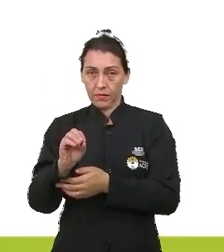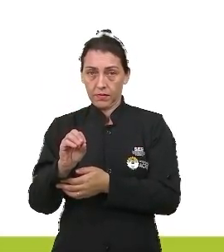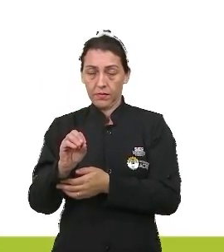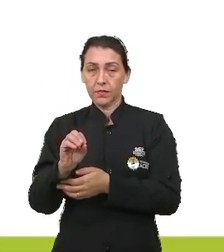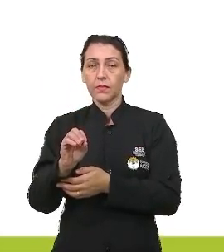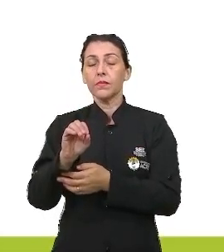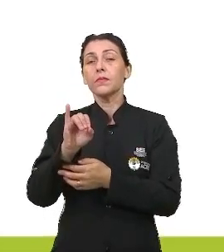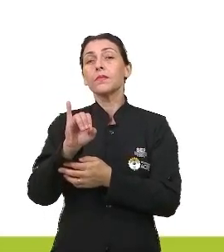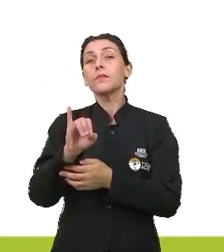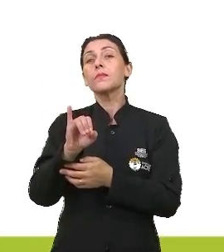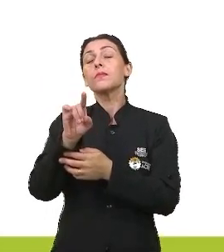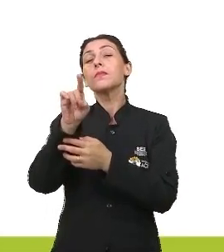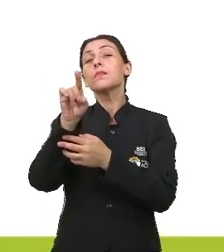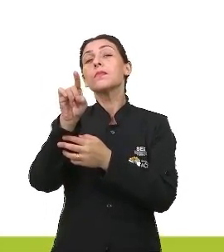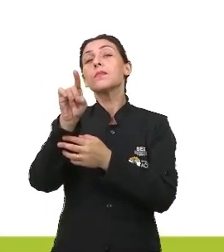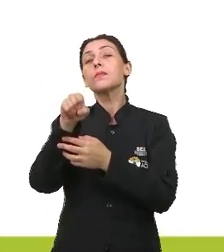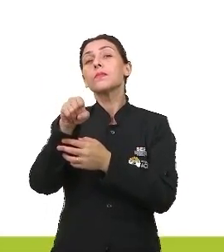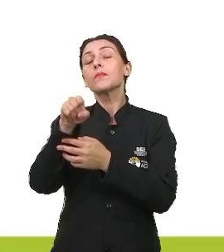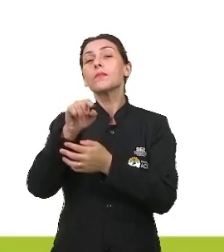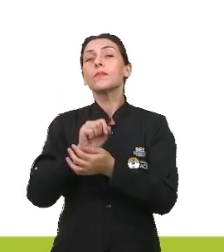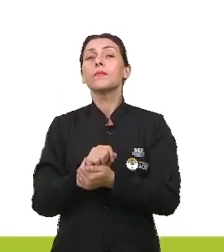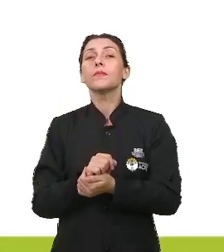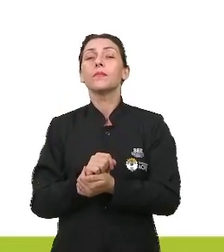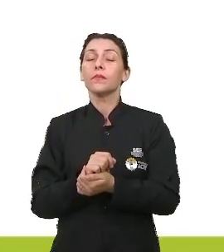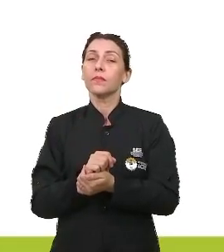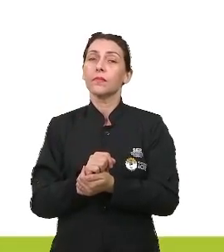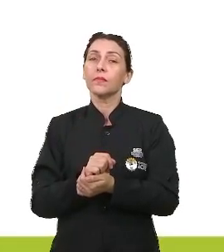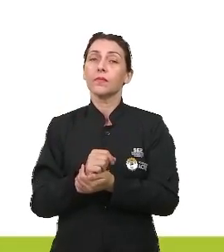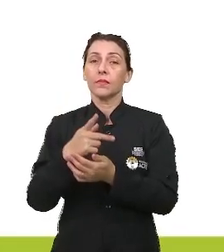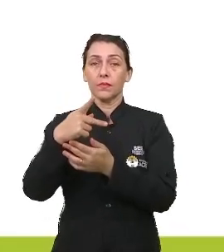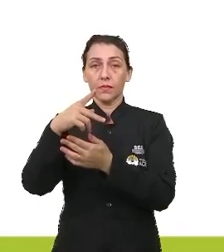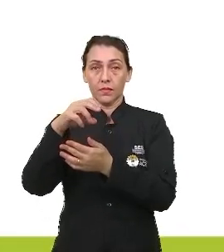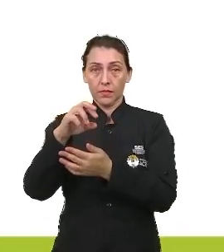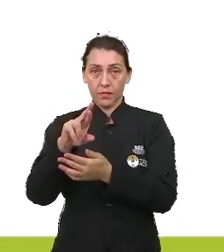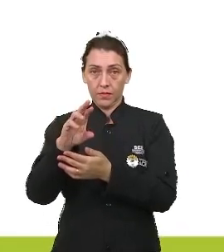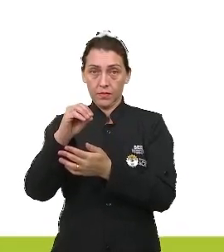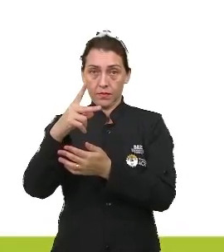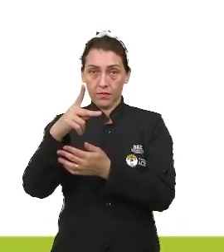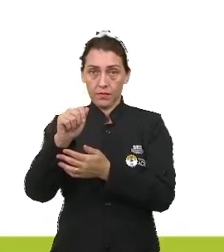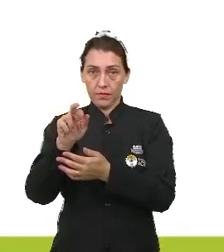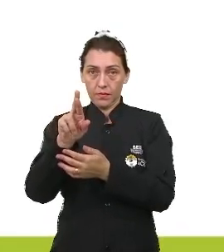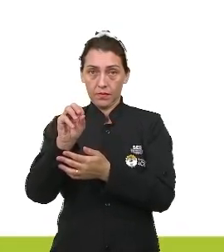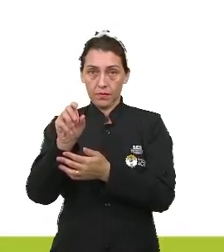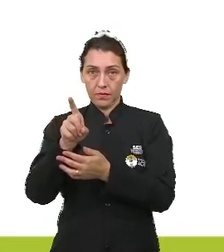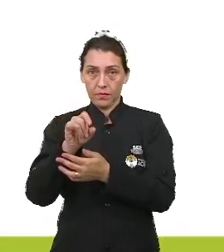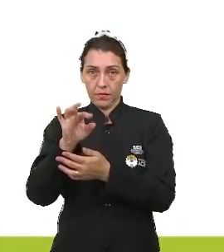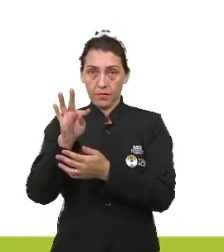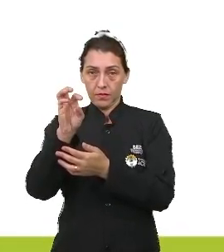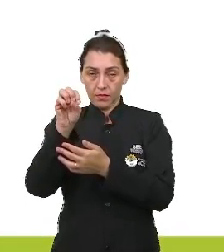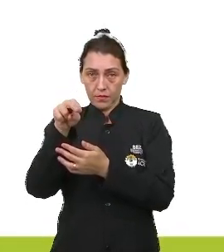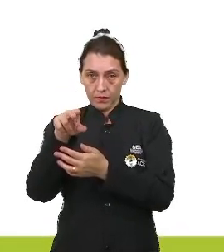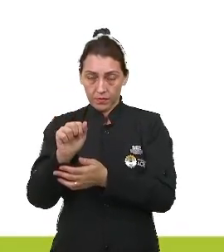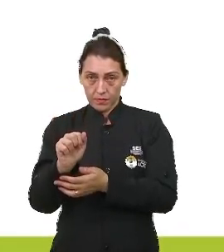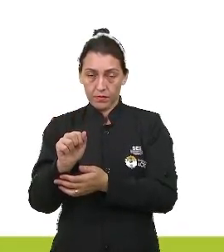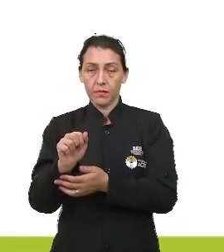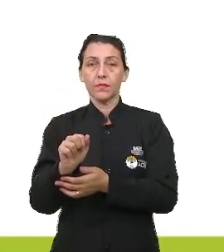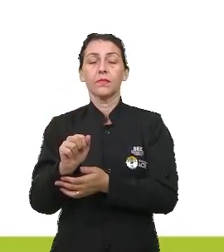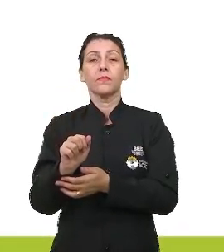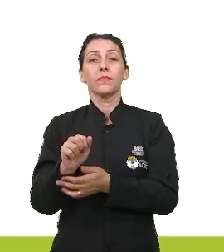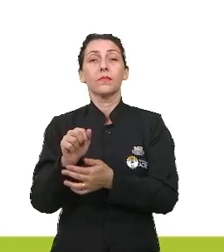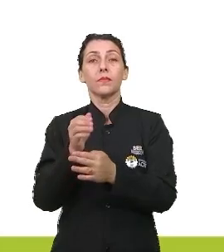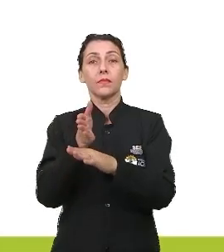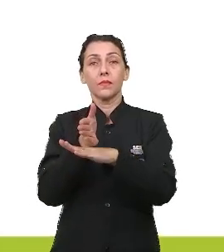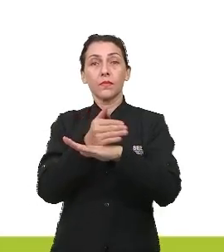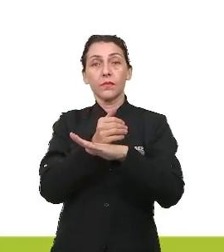na antepenúltima sílaba, por ser uma proparoxítona, nesse caso, proparoxítona, quando a